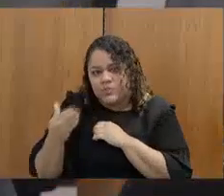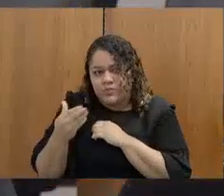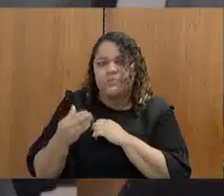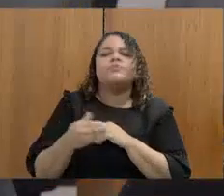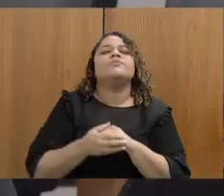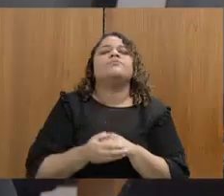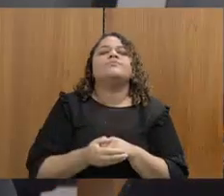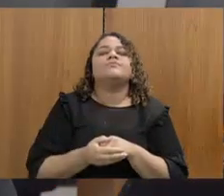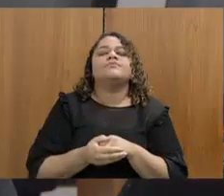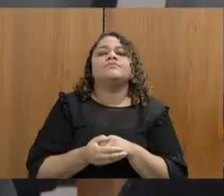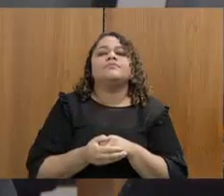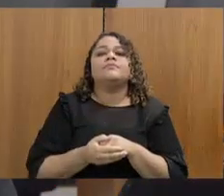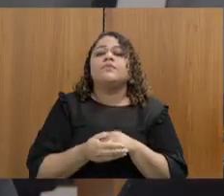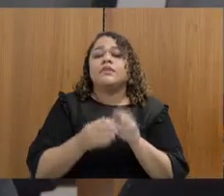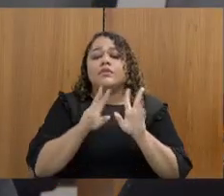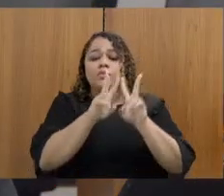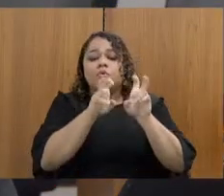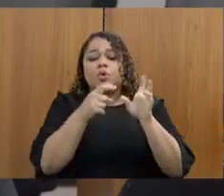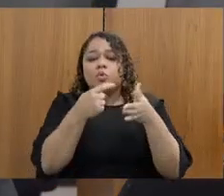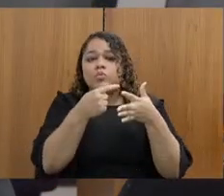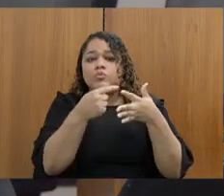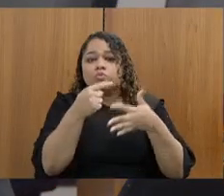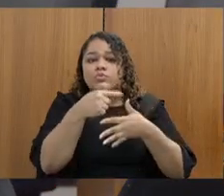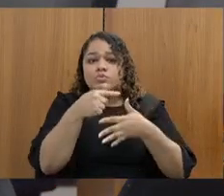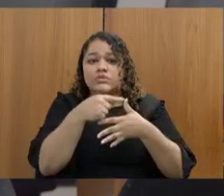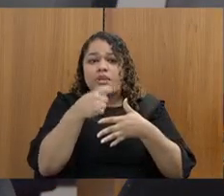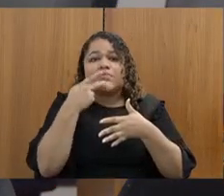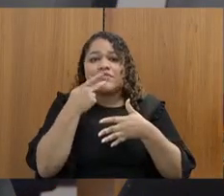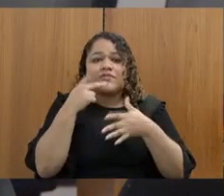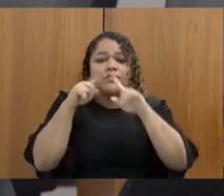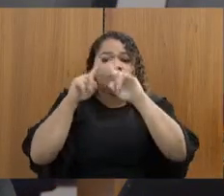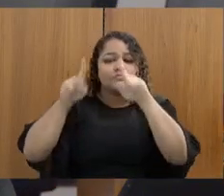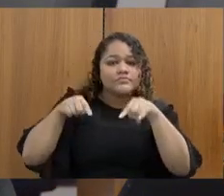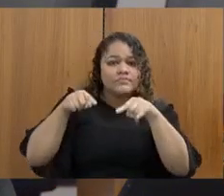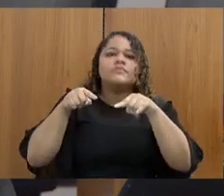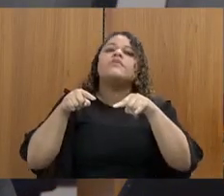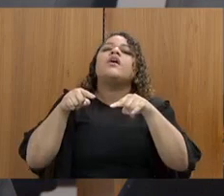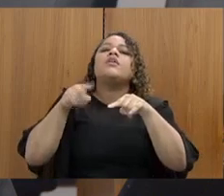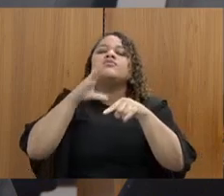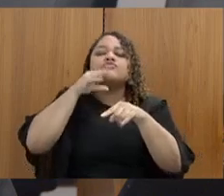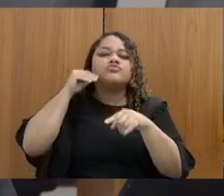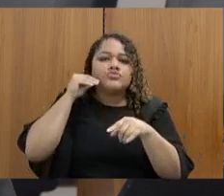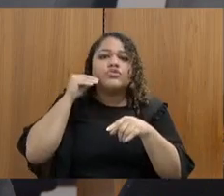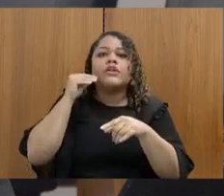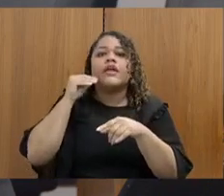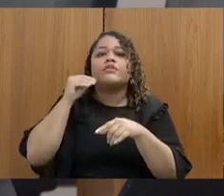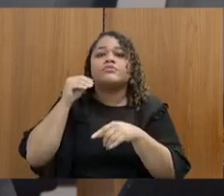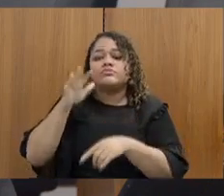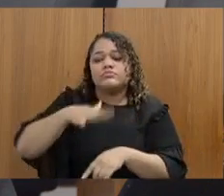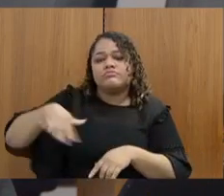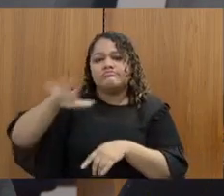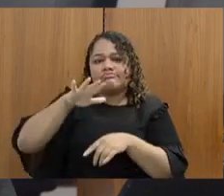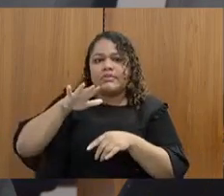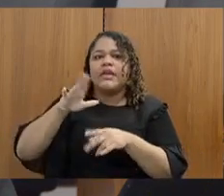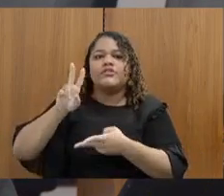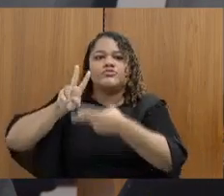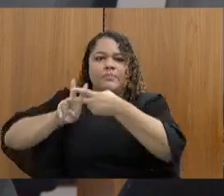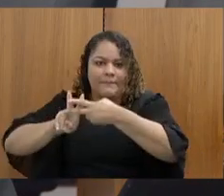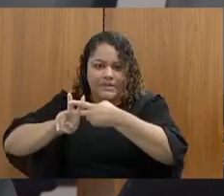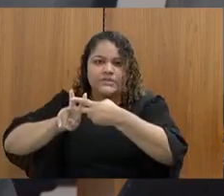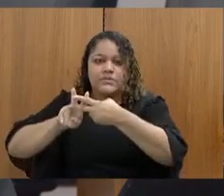ele abrange as informações sobre o quadro atual de servidores do sistema prisional, do sistema educativo, incluindo os servidores efetivos,